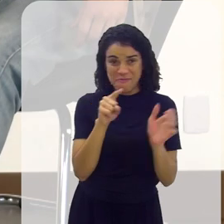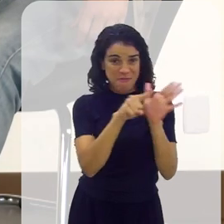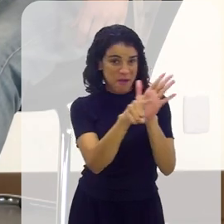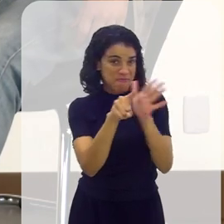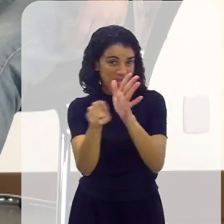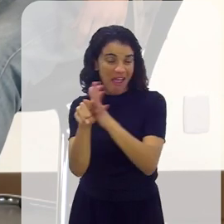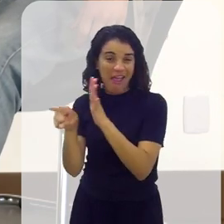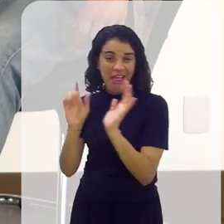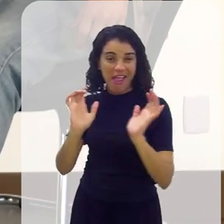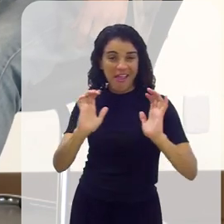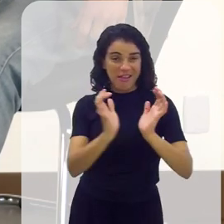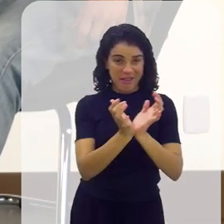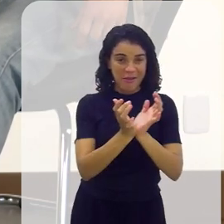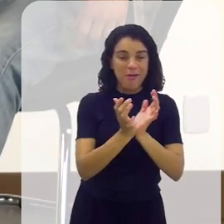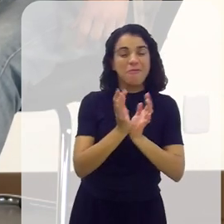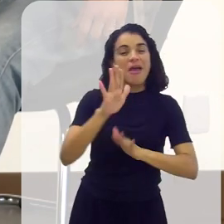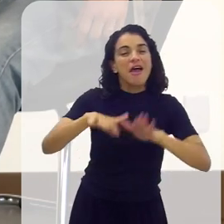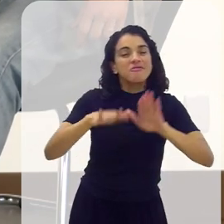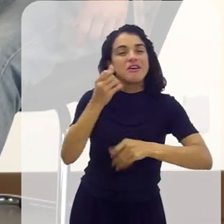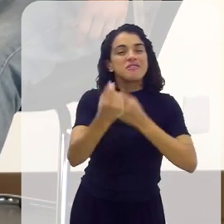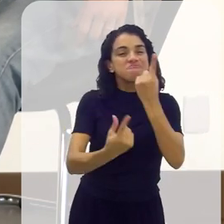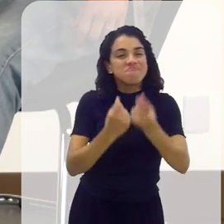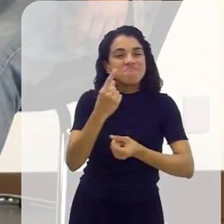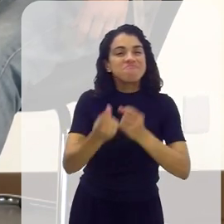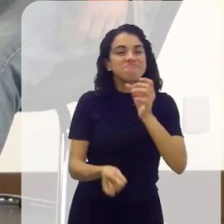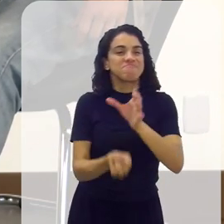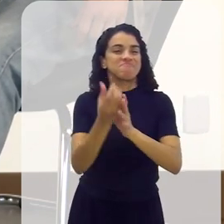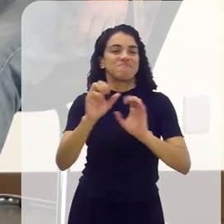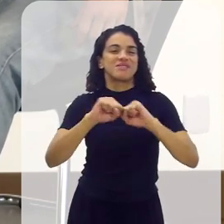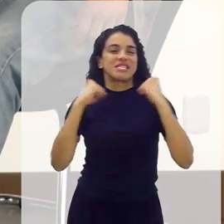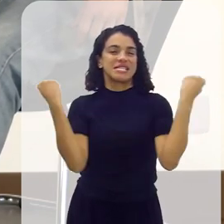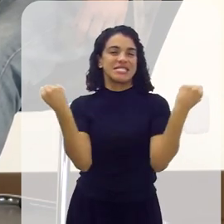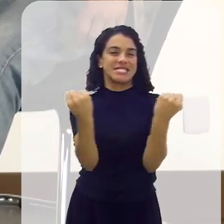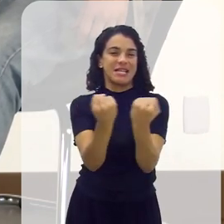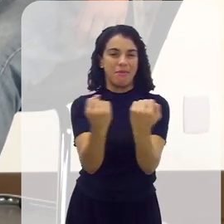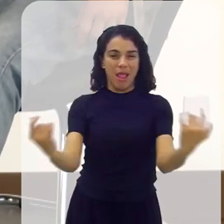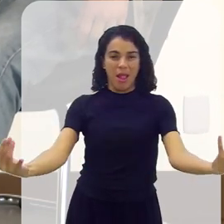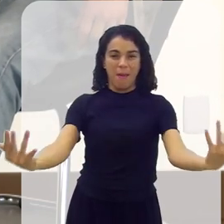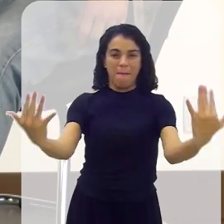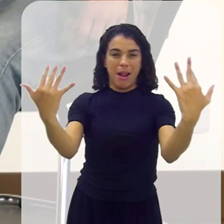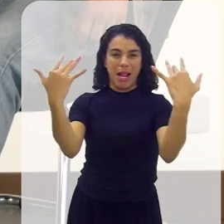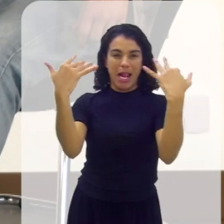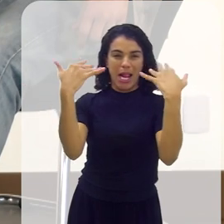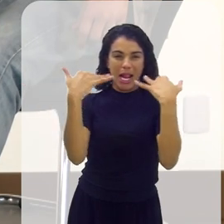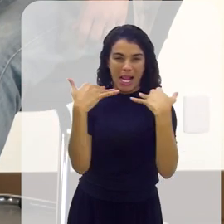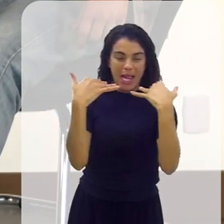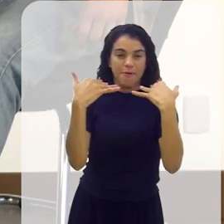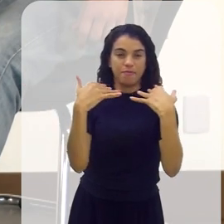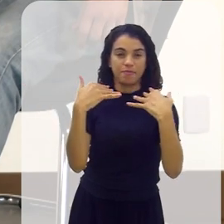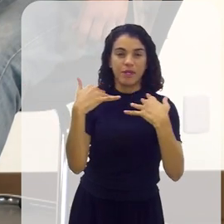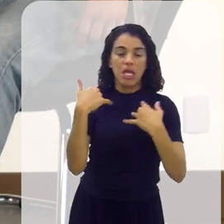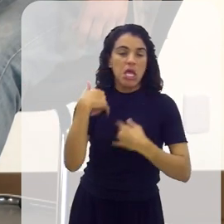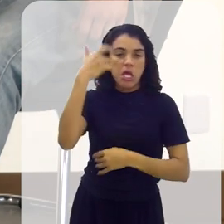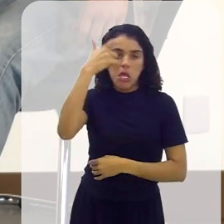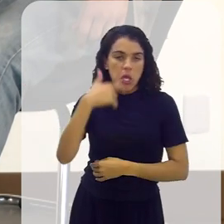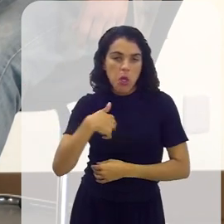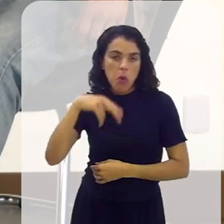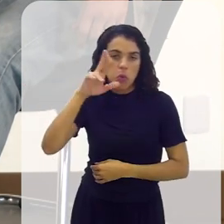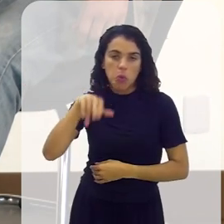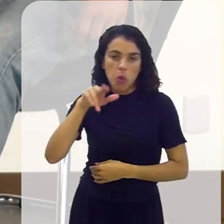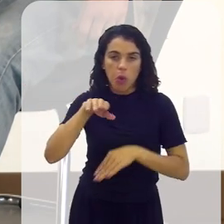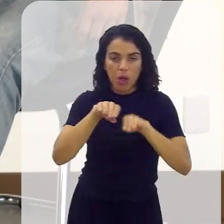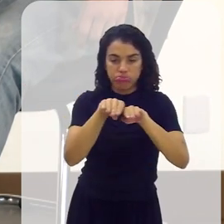perguntar a equipe aqui, que quando a gente faz seminário ou alguma coisa que junta todo mundo, eu nunca